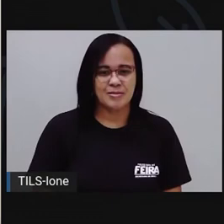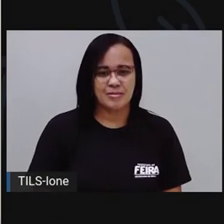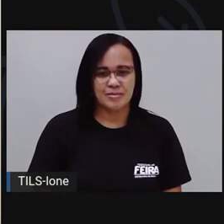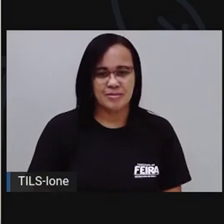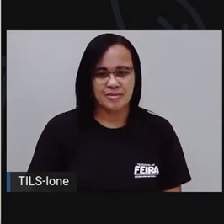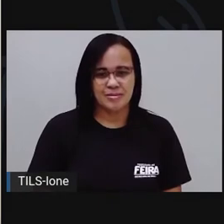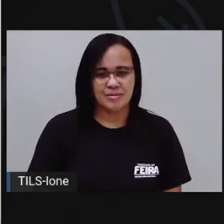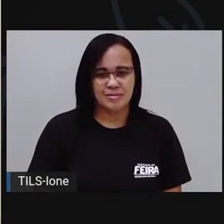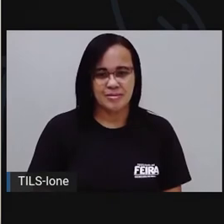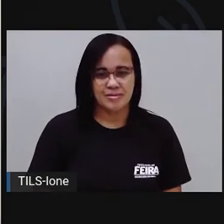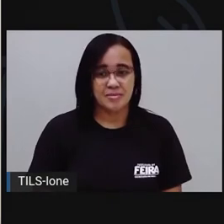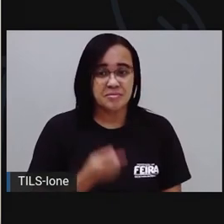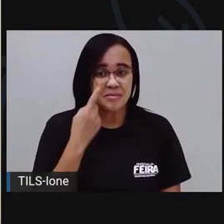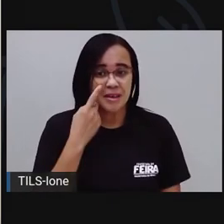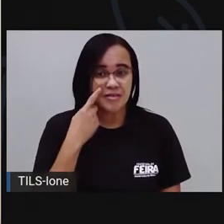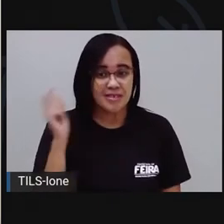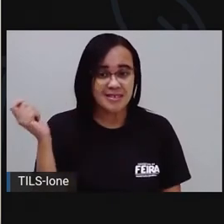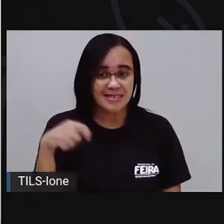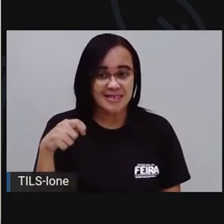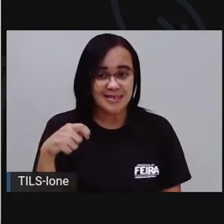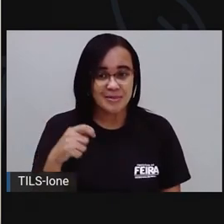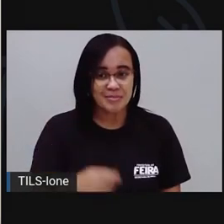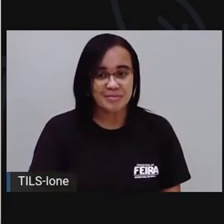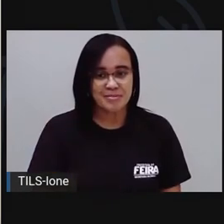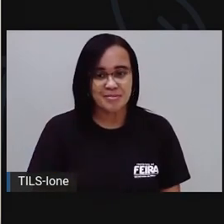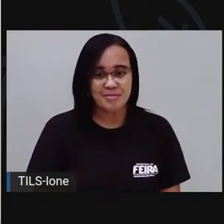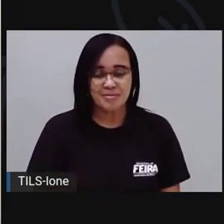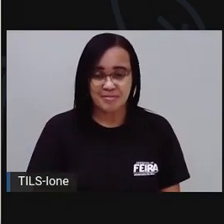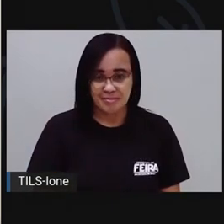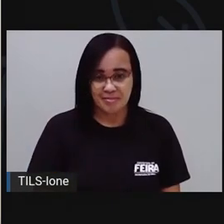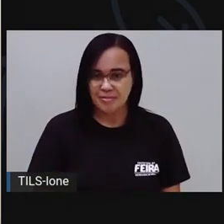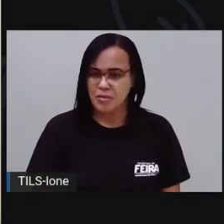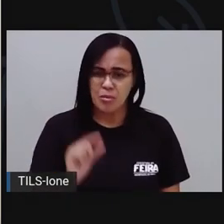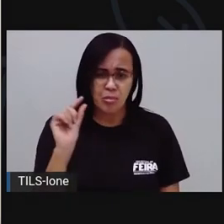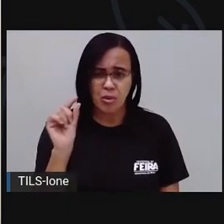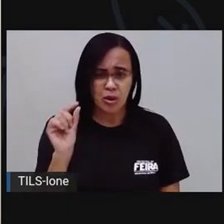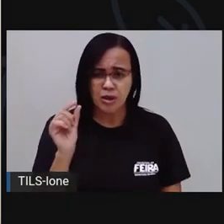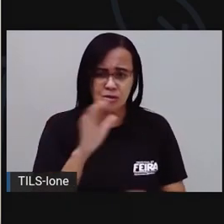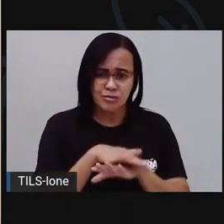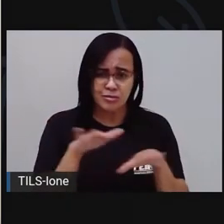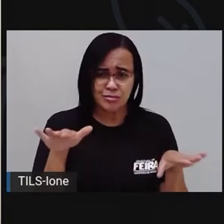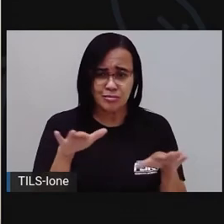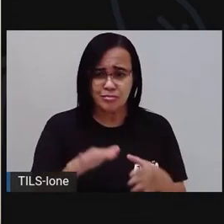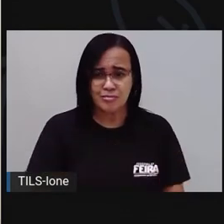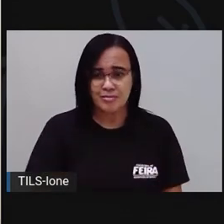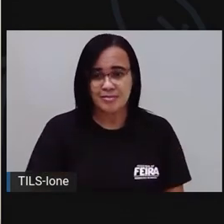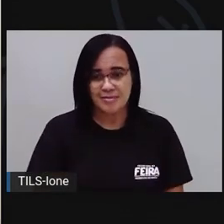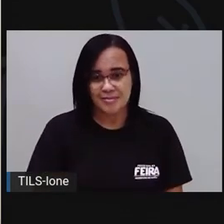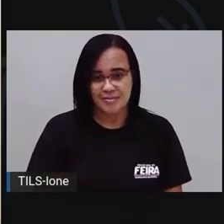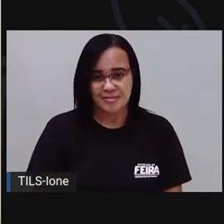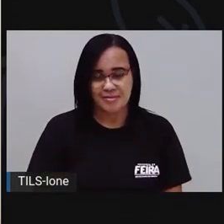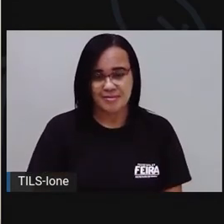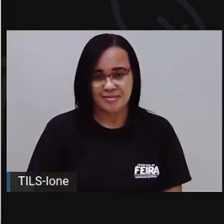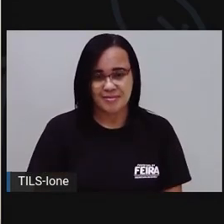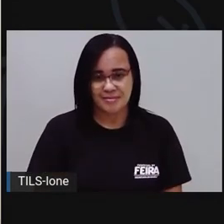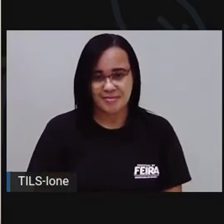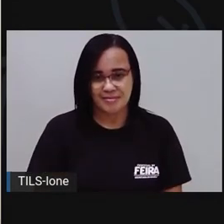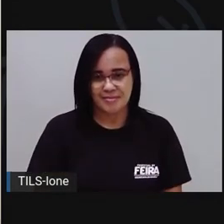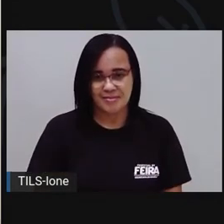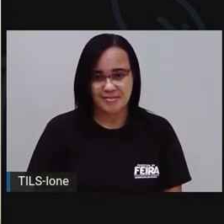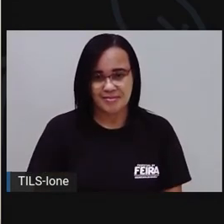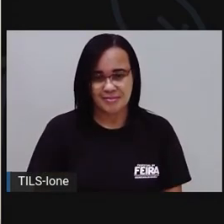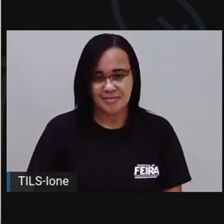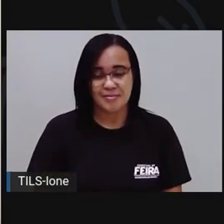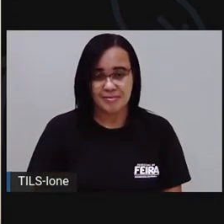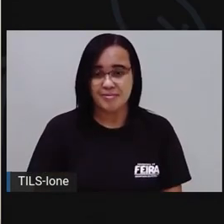Eita, a Pró fazendo meleira. Ó, ficou um pouquinho menos. Tá vendo? Quando a Pró falou que cada xícara vai